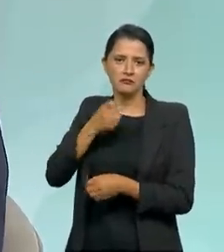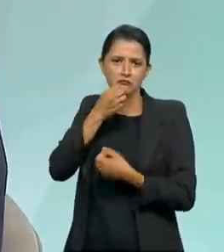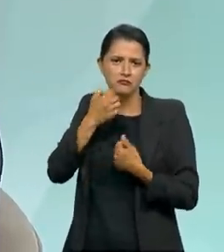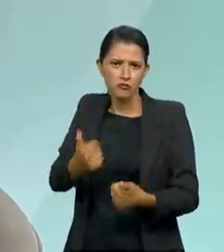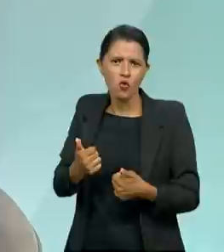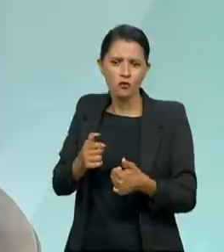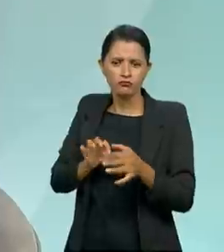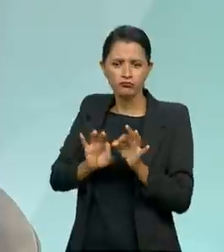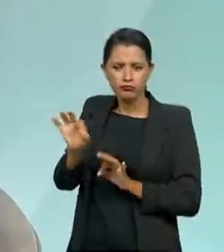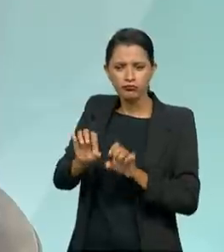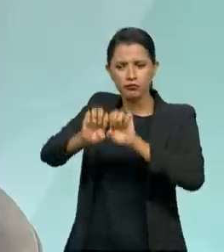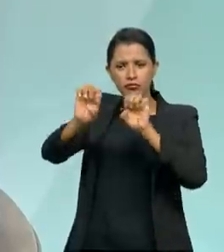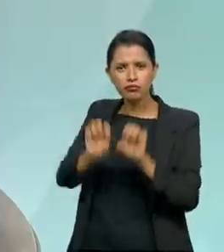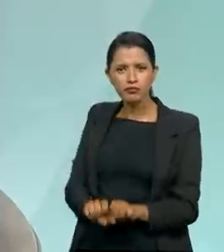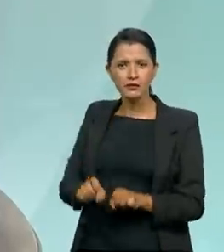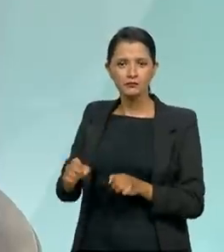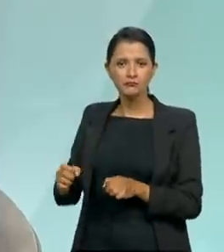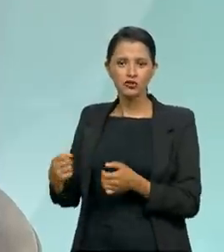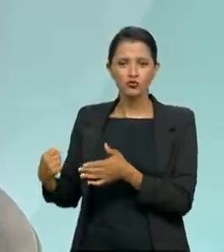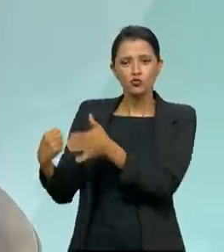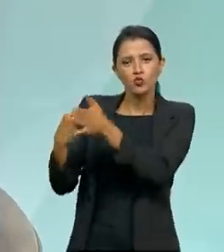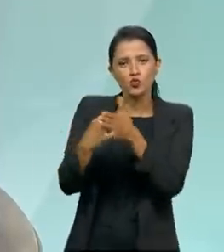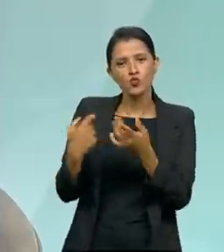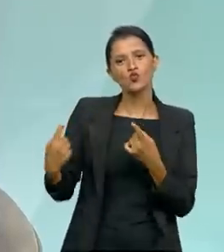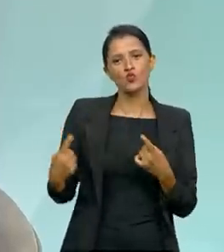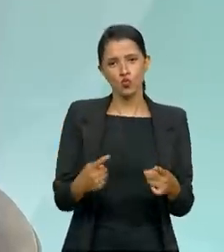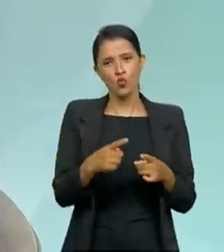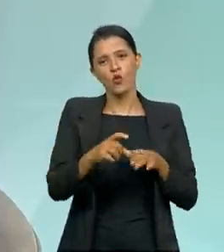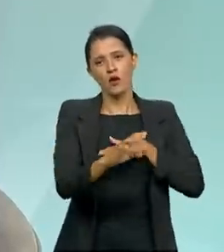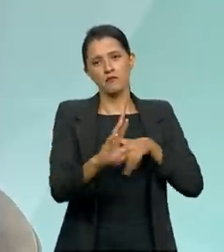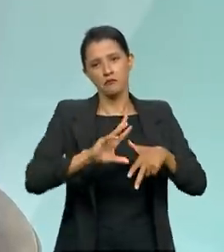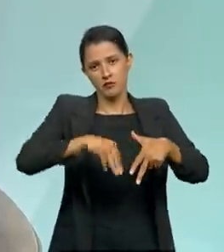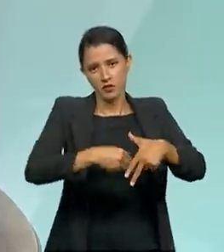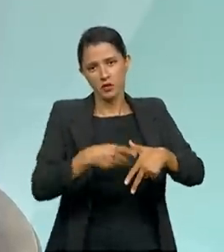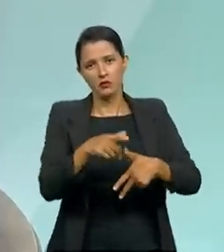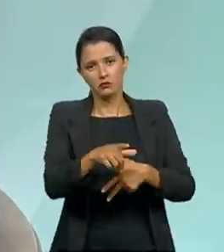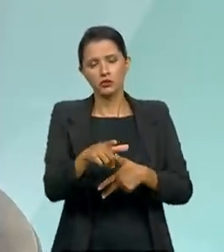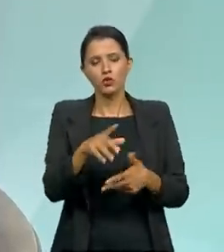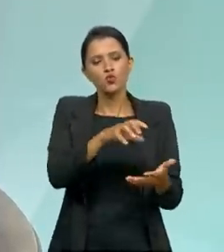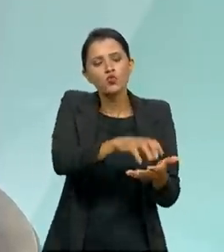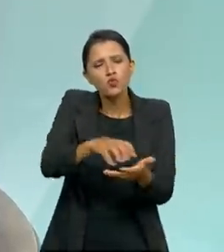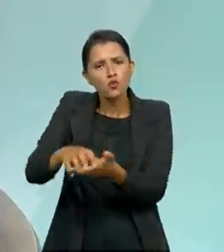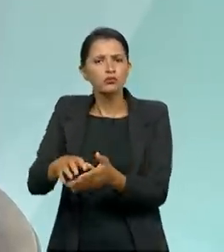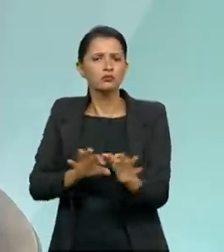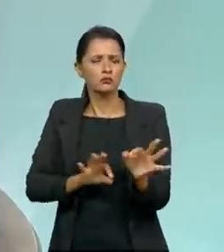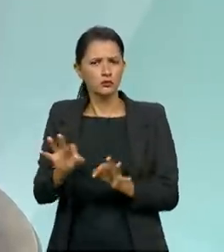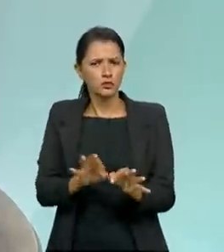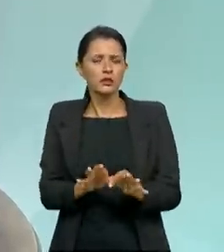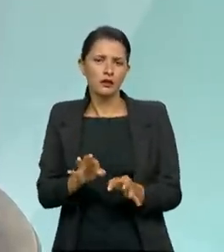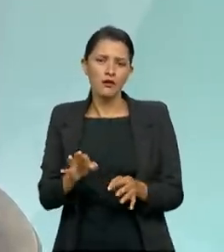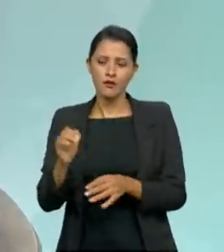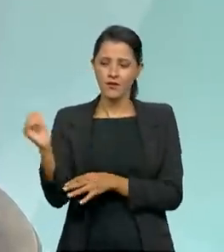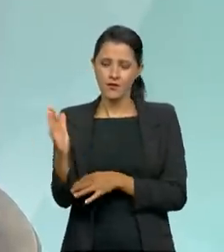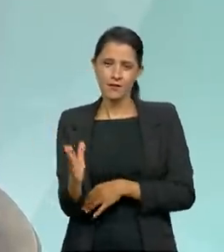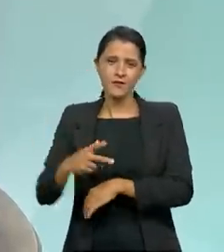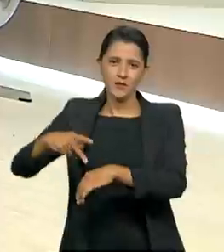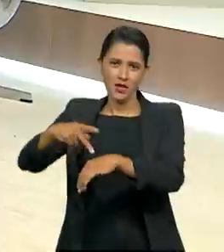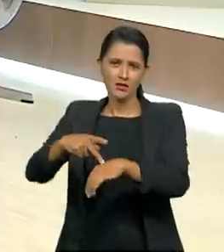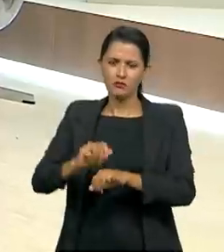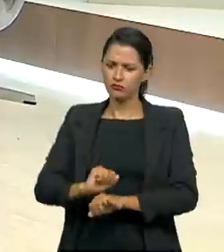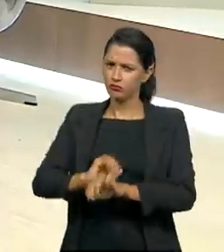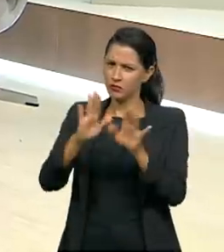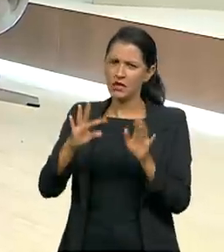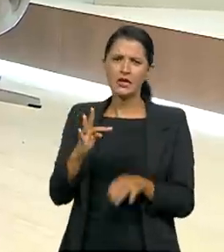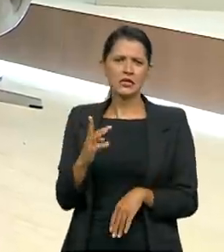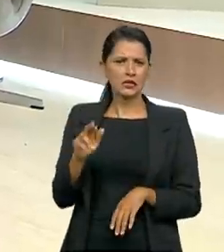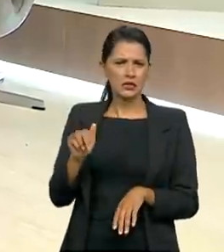estrutura de luta contra a corrupção. Os órgãos são muito bem preparados. Eu acho que isso dá tranquilidade. É um país com alto nível de transparência. Se